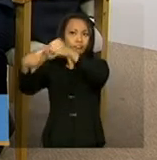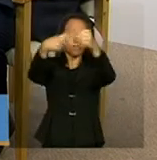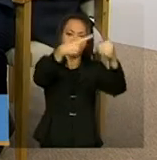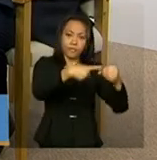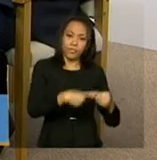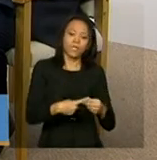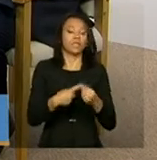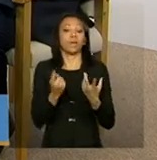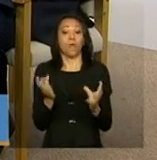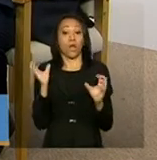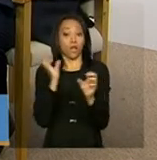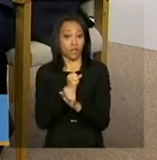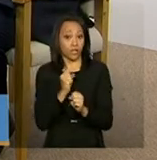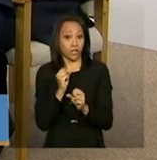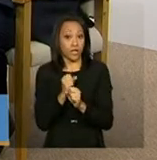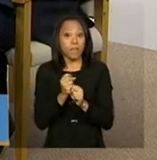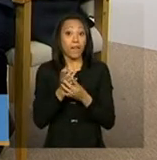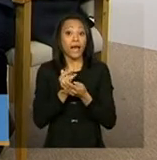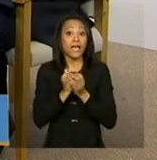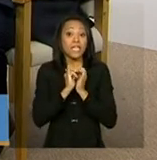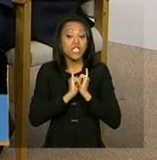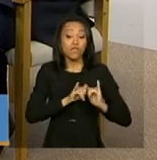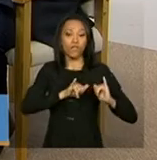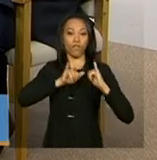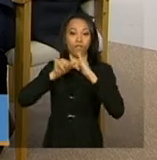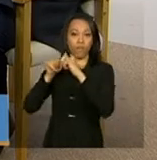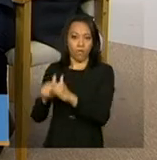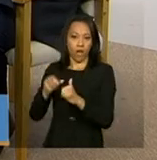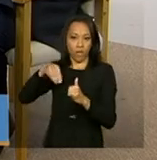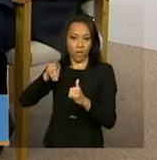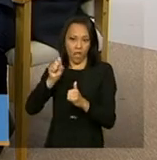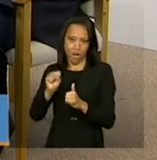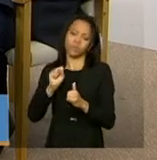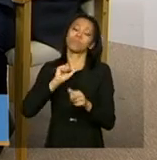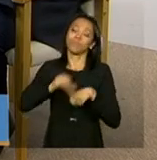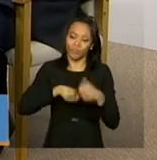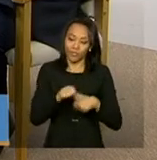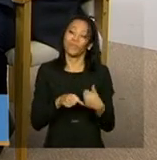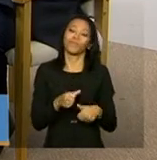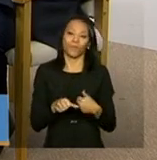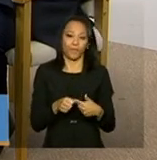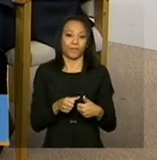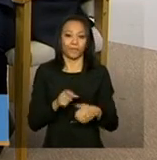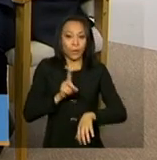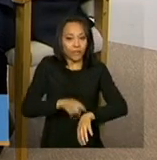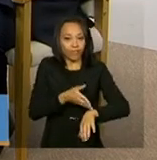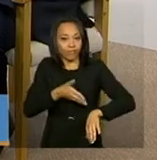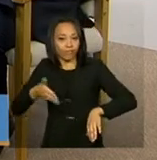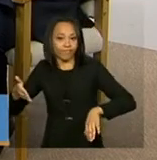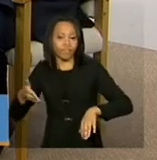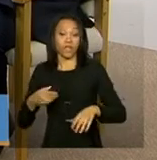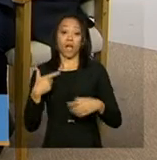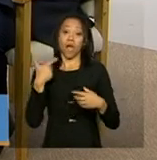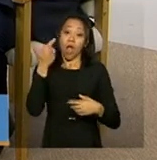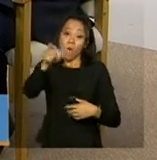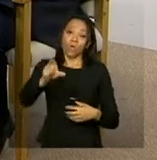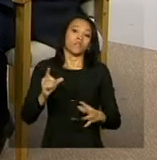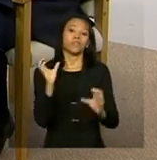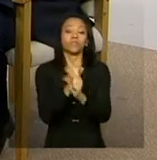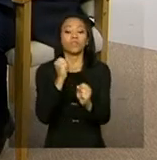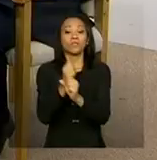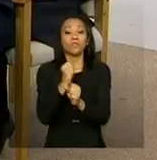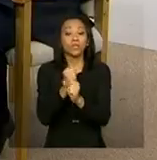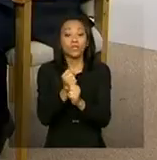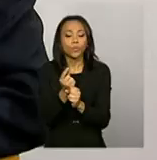prestação da informação para o Ministério, mudou nesse aspecto. Em relação à prestação de conta no âmbito do município, nada